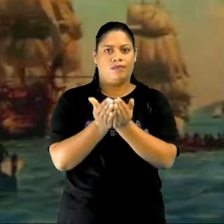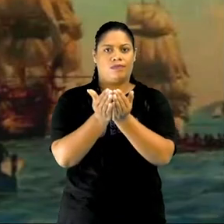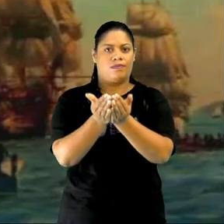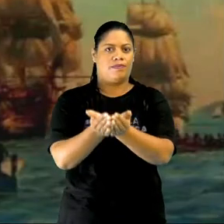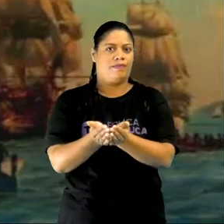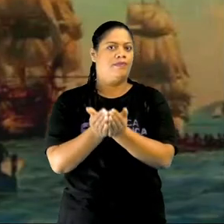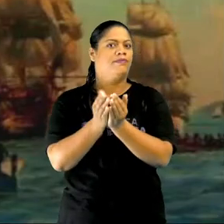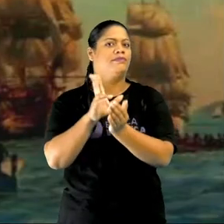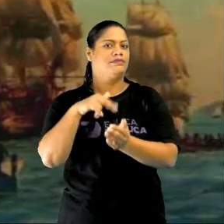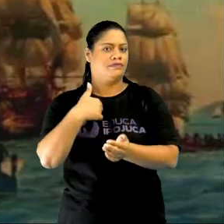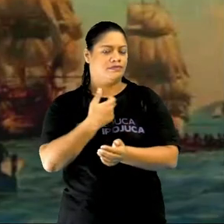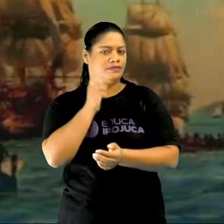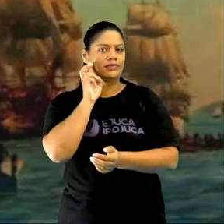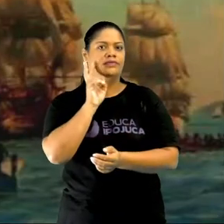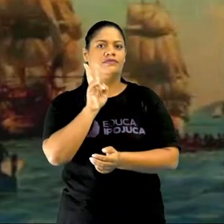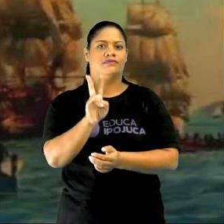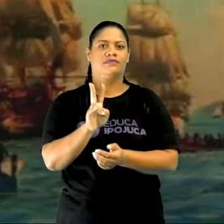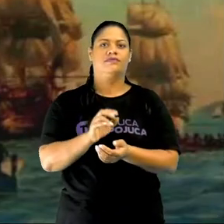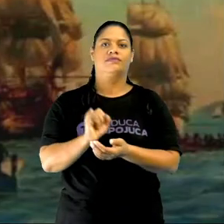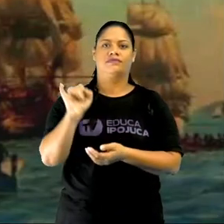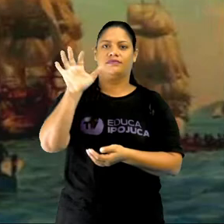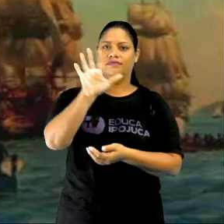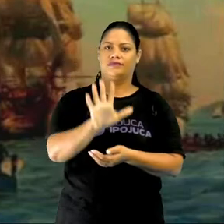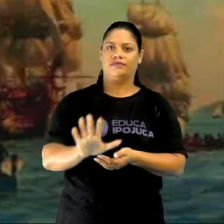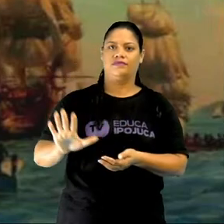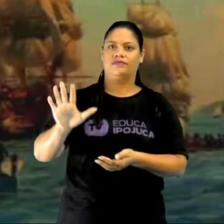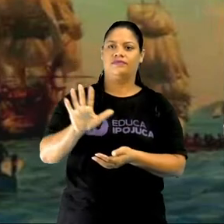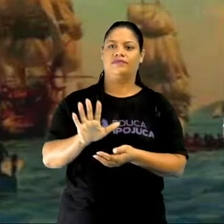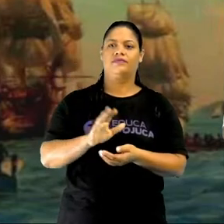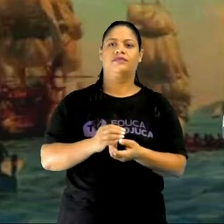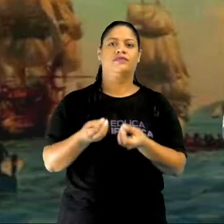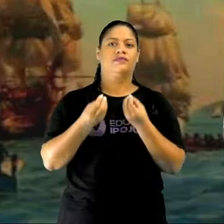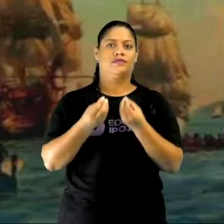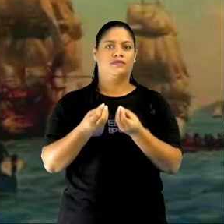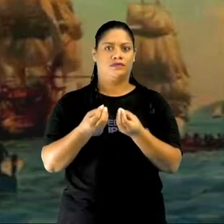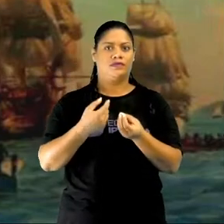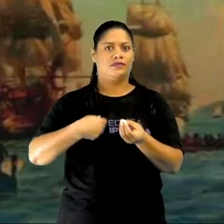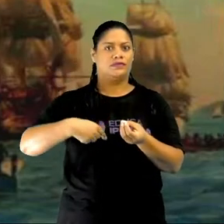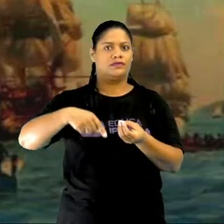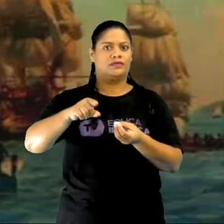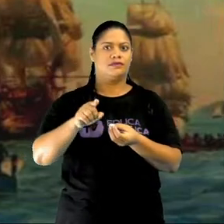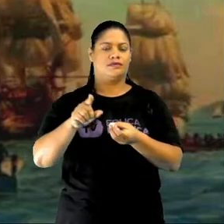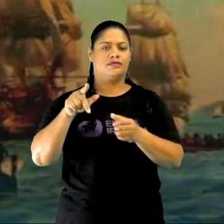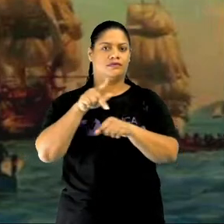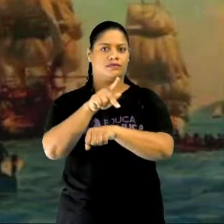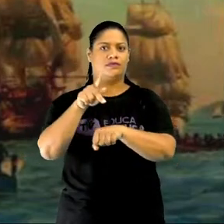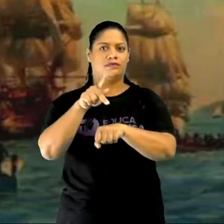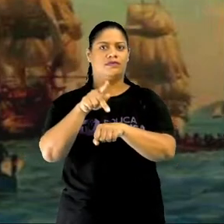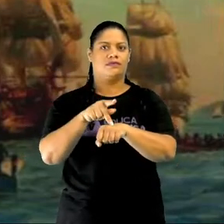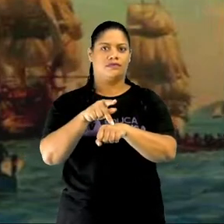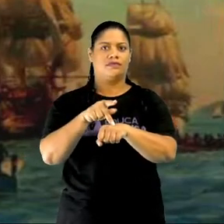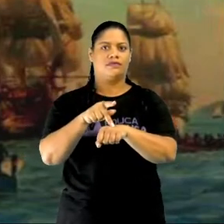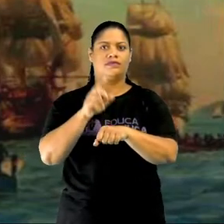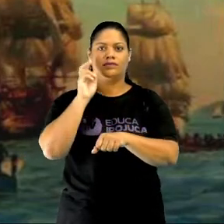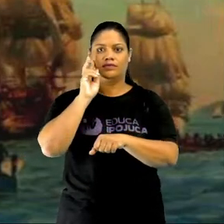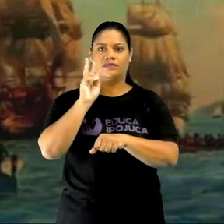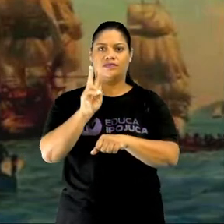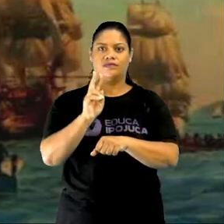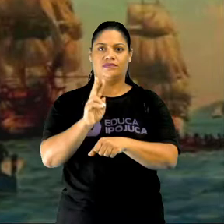Então, a gente está vendo aí a forma que eles foram buscar esse mercado. A gente vê aqui